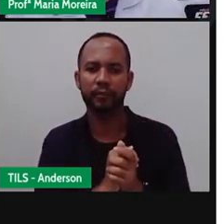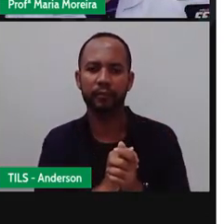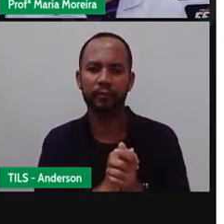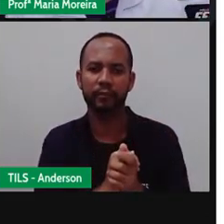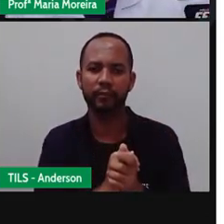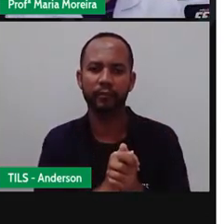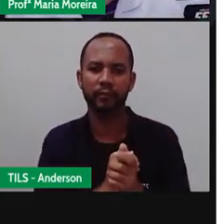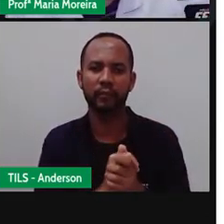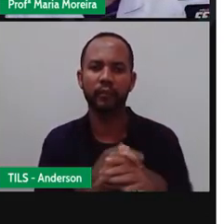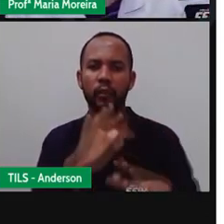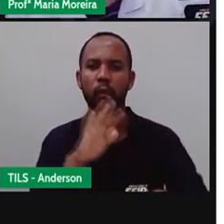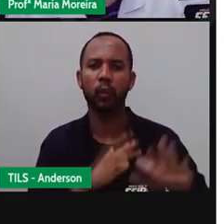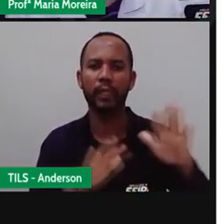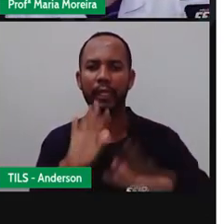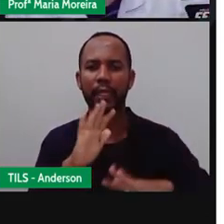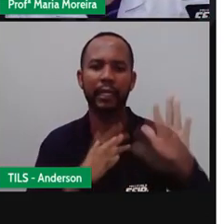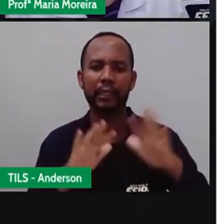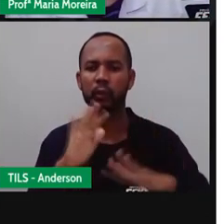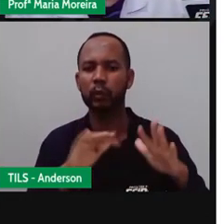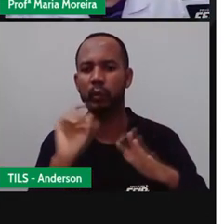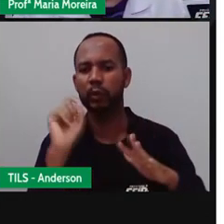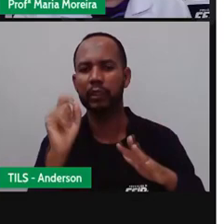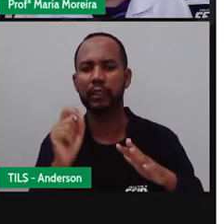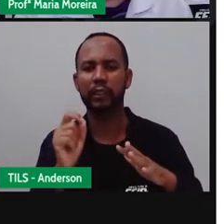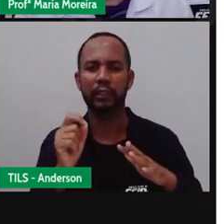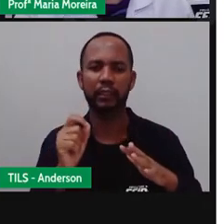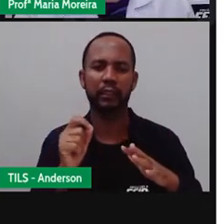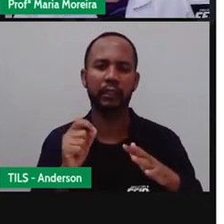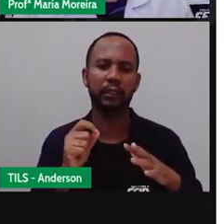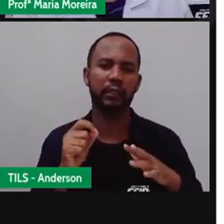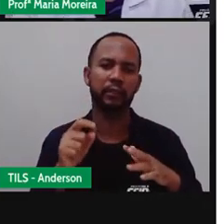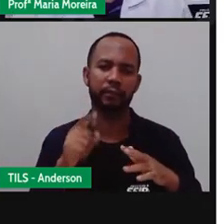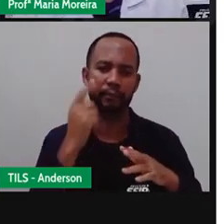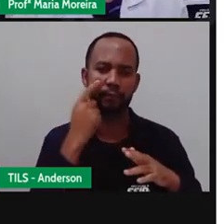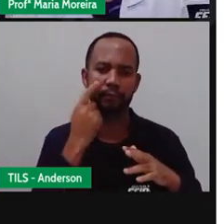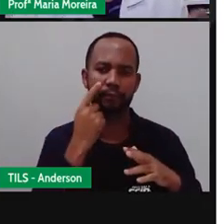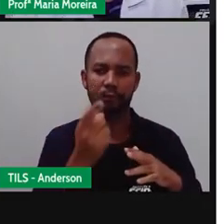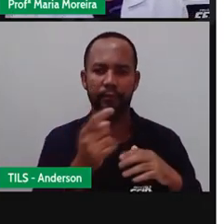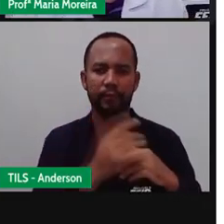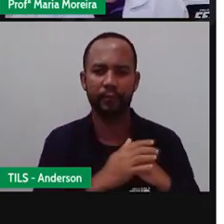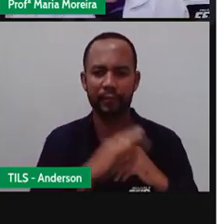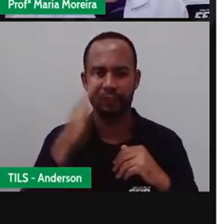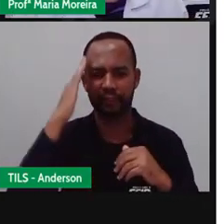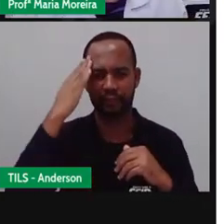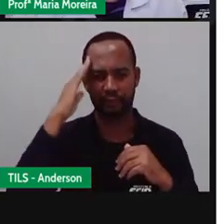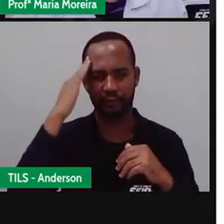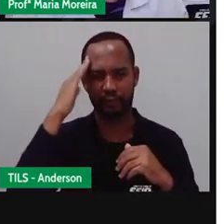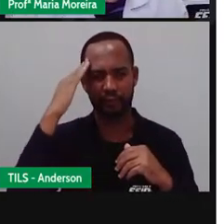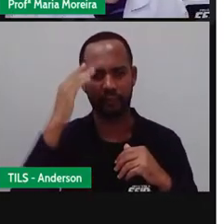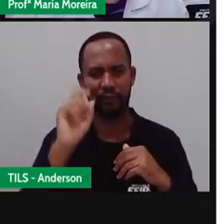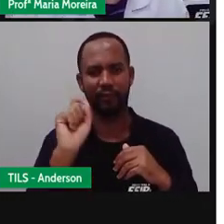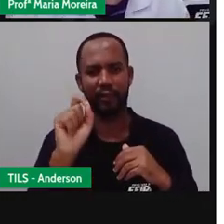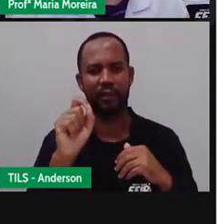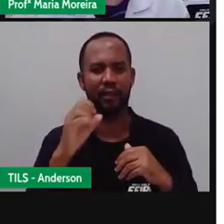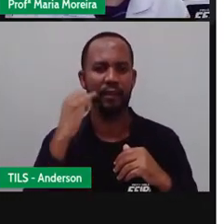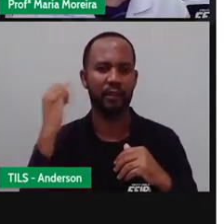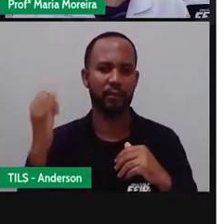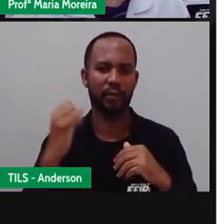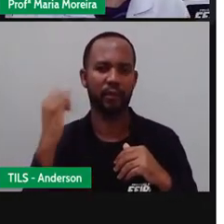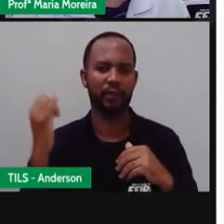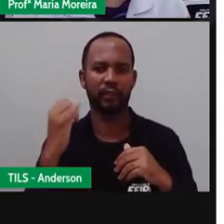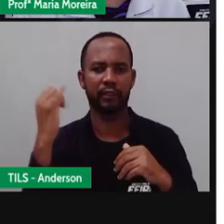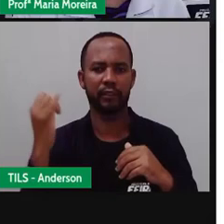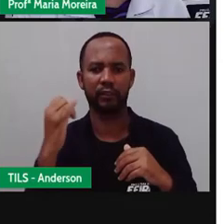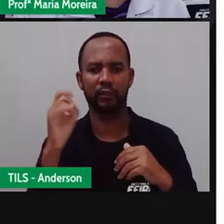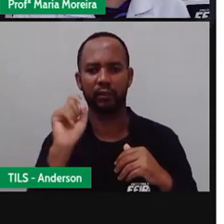vertebrados. O cuidado, né, com os animais domésticos. Bom, para compreendermos melhor, é importante entender que